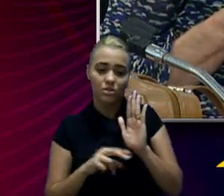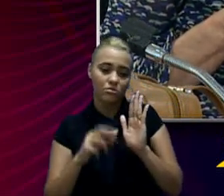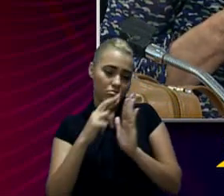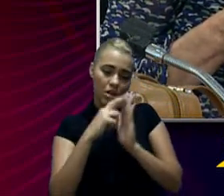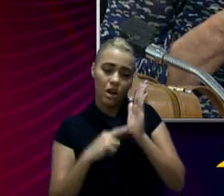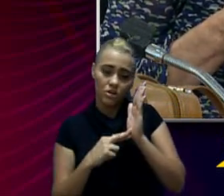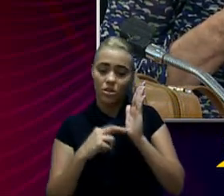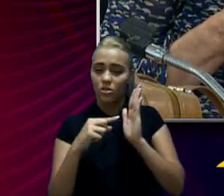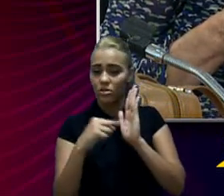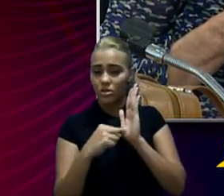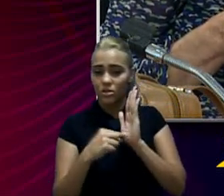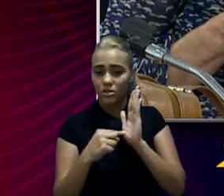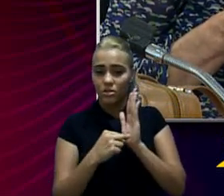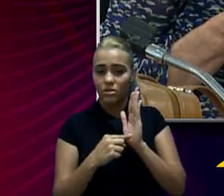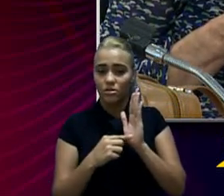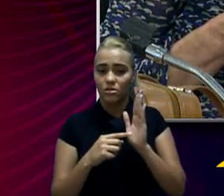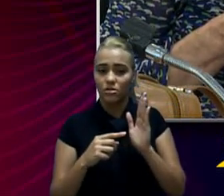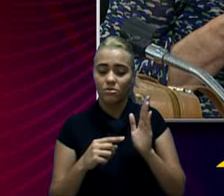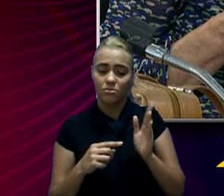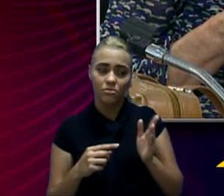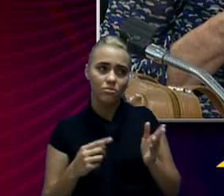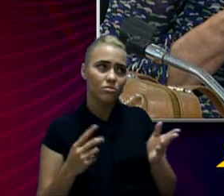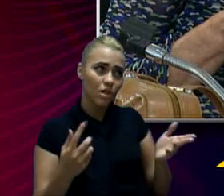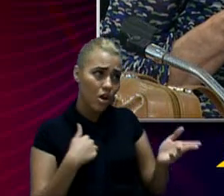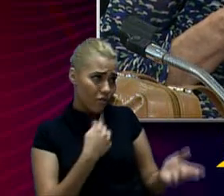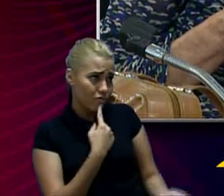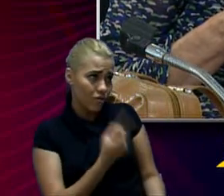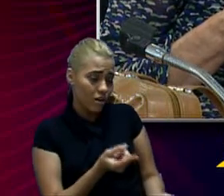falando é dentro do relatório, secretário.